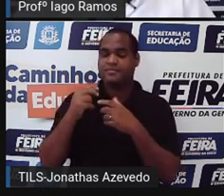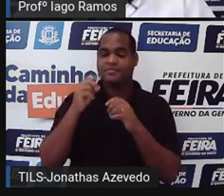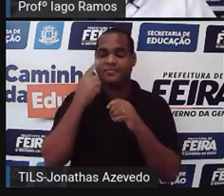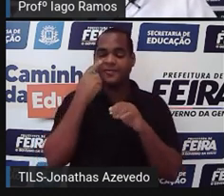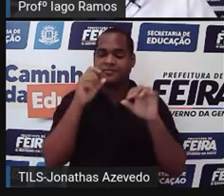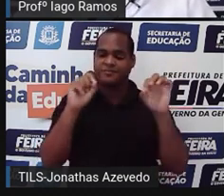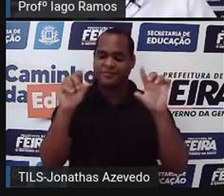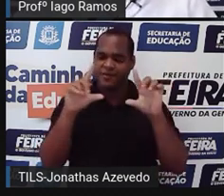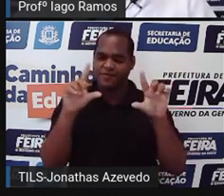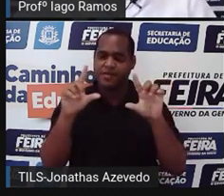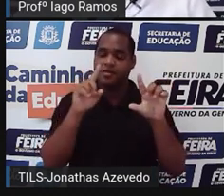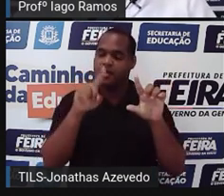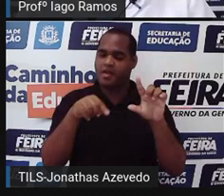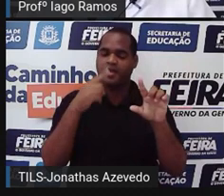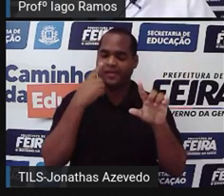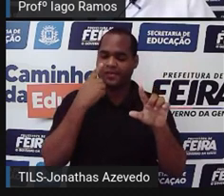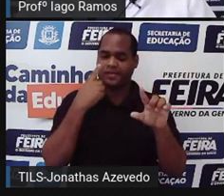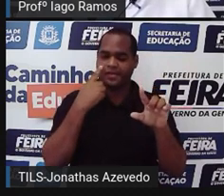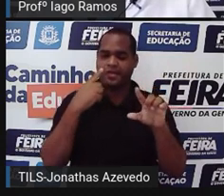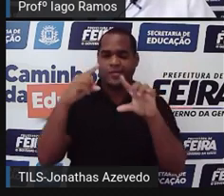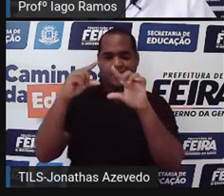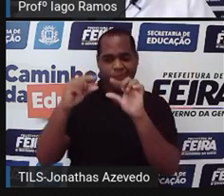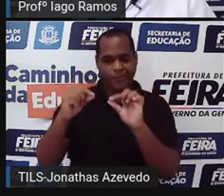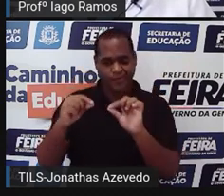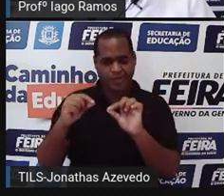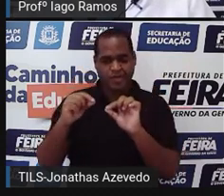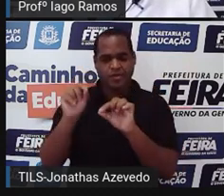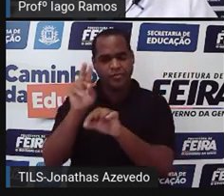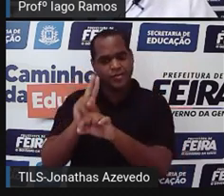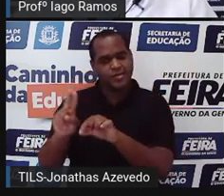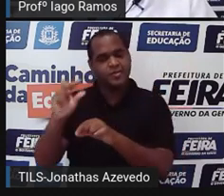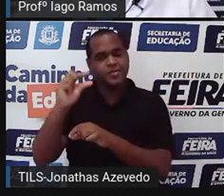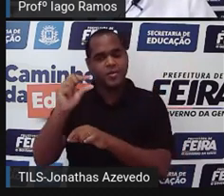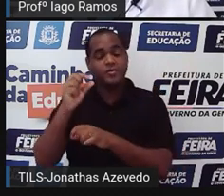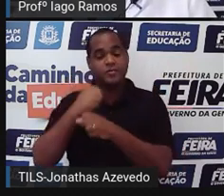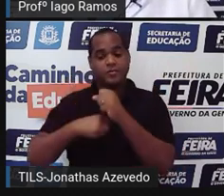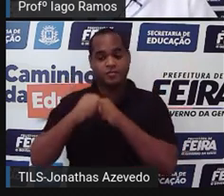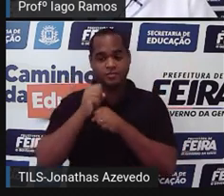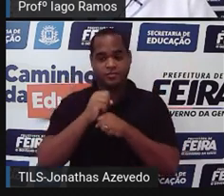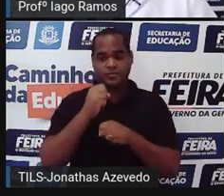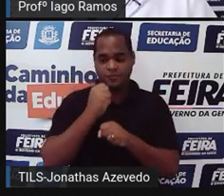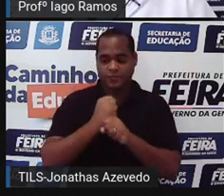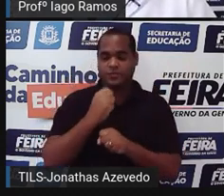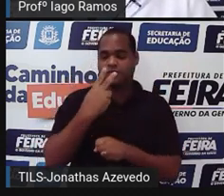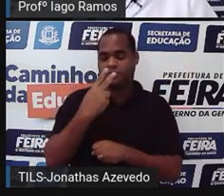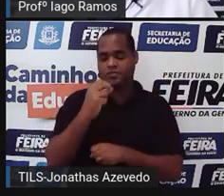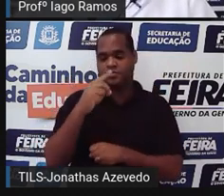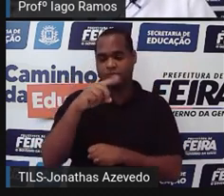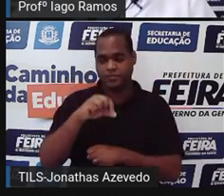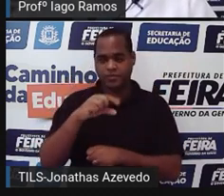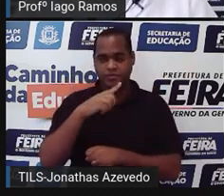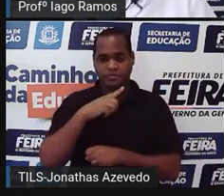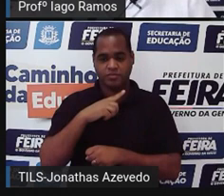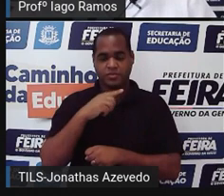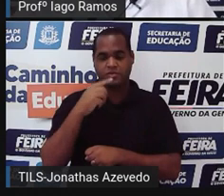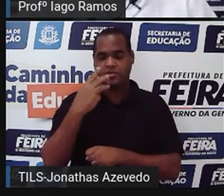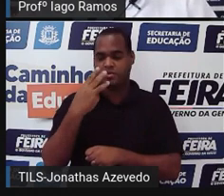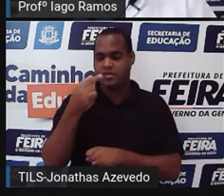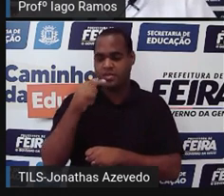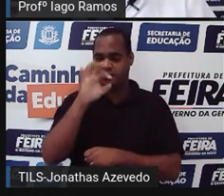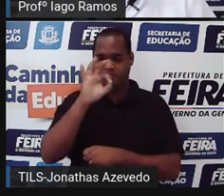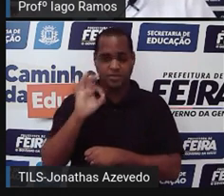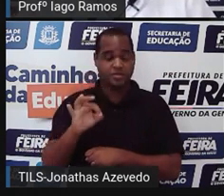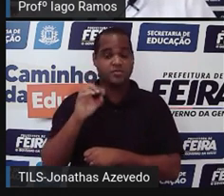é o dispositivo menos usado. Porque em 2019, 37%